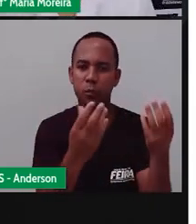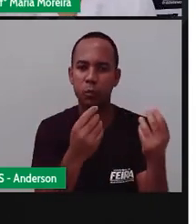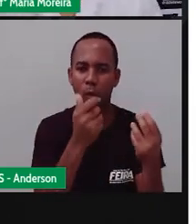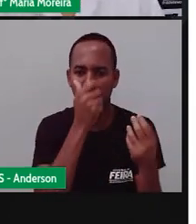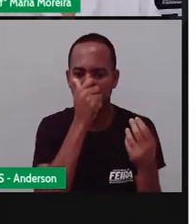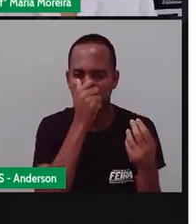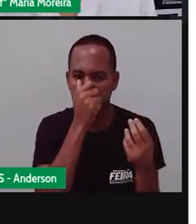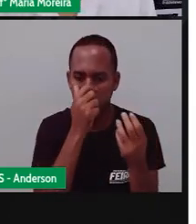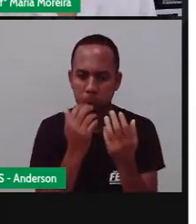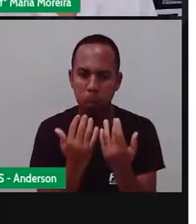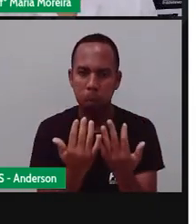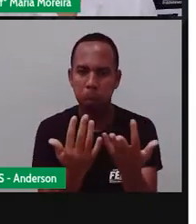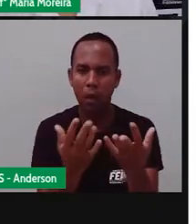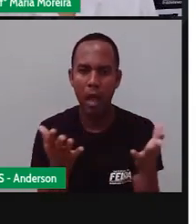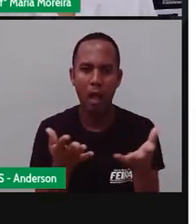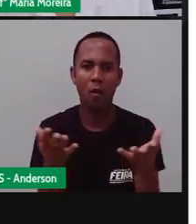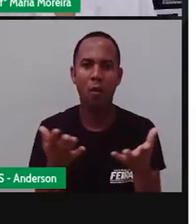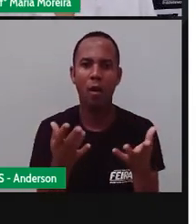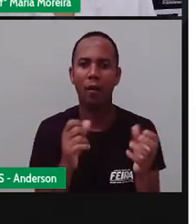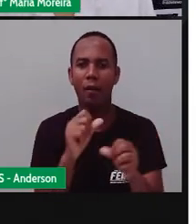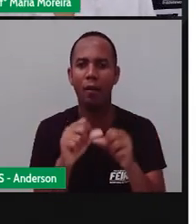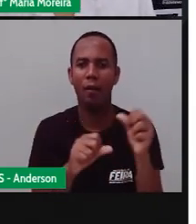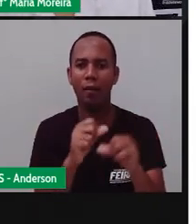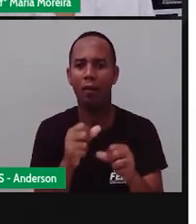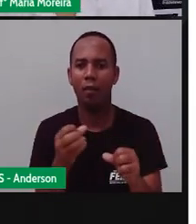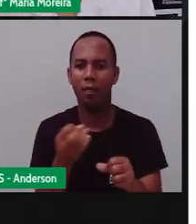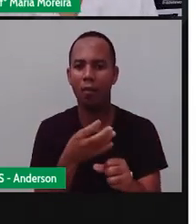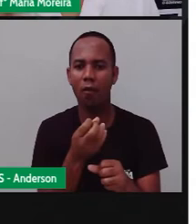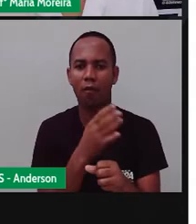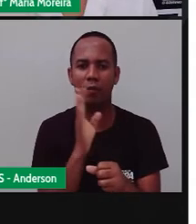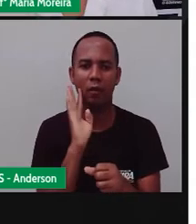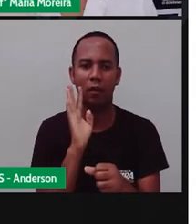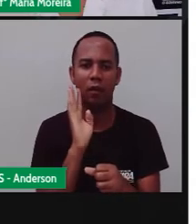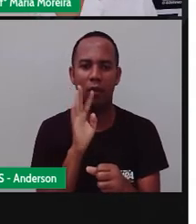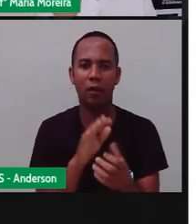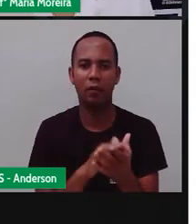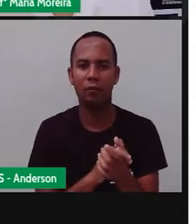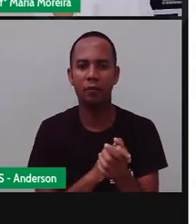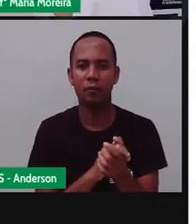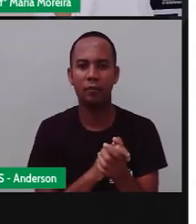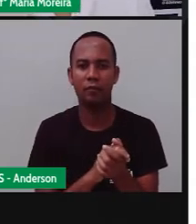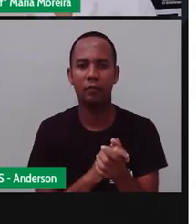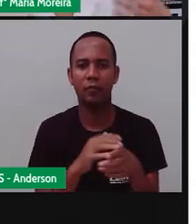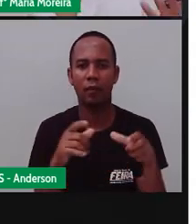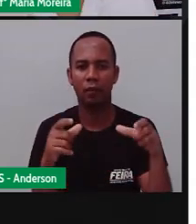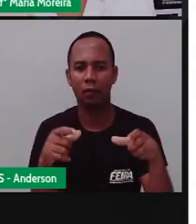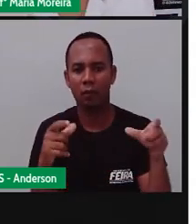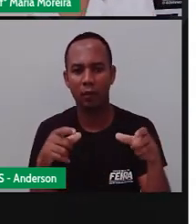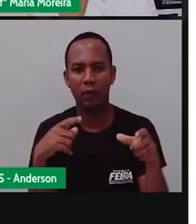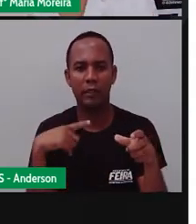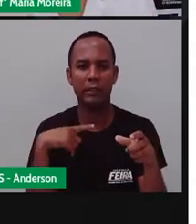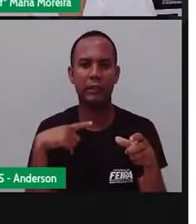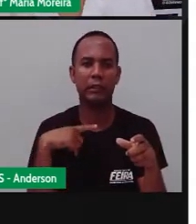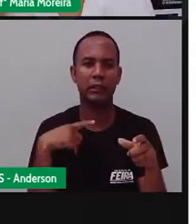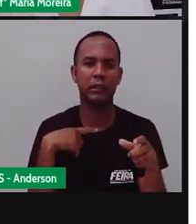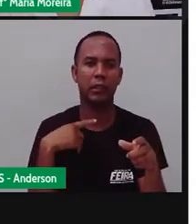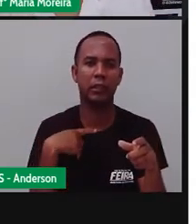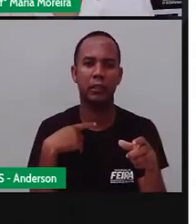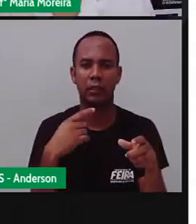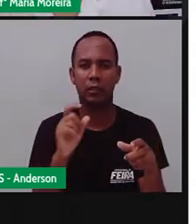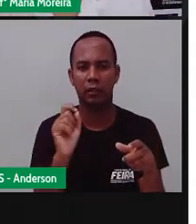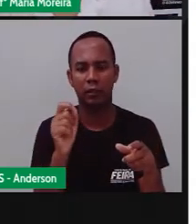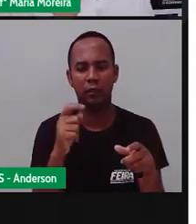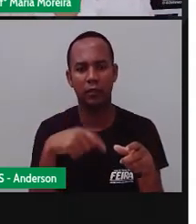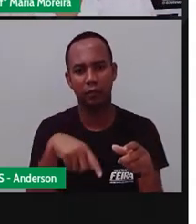onde todo mundo vai fazer o quê? Todas as coisas, não é isso? Vai ao médico, vai comprar um material escolar, vai